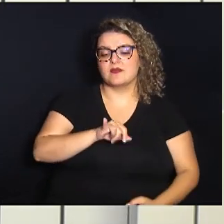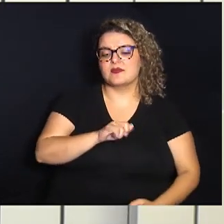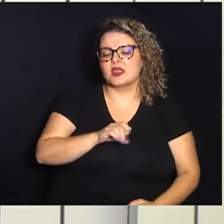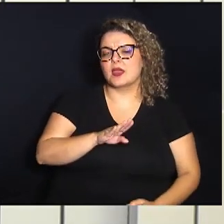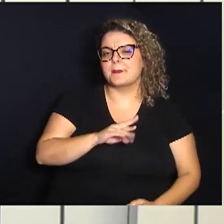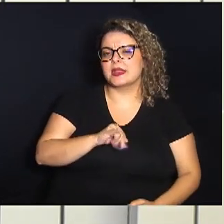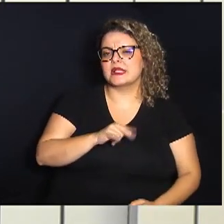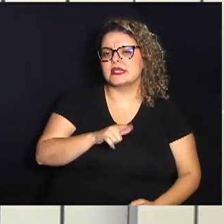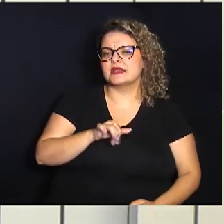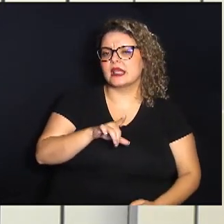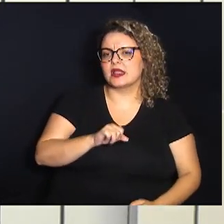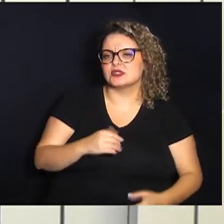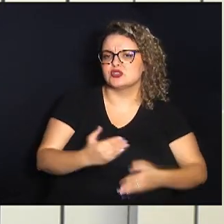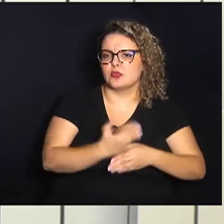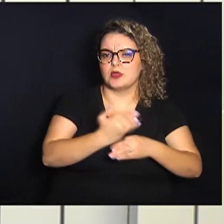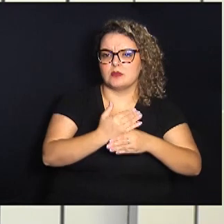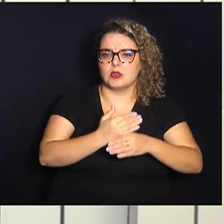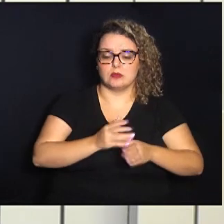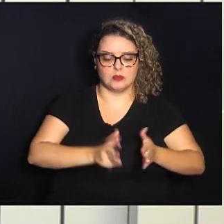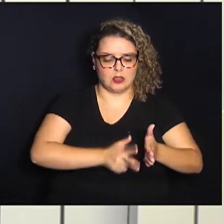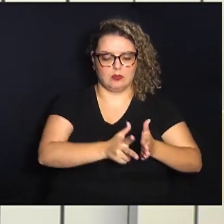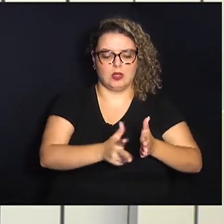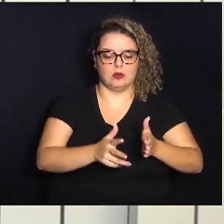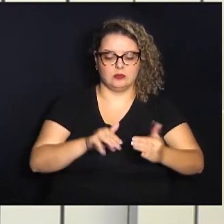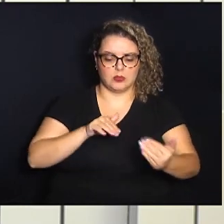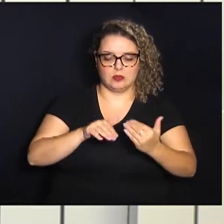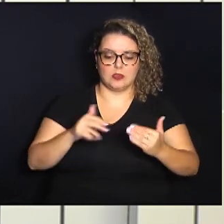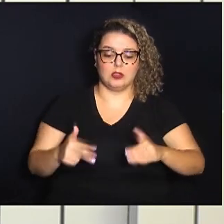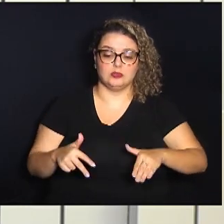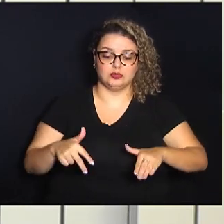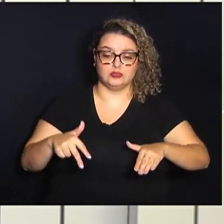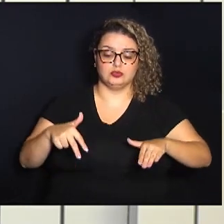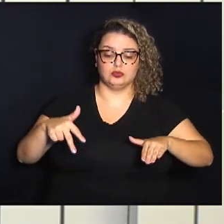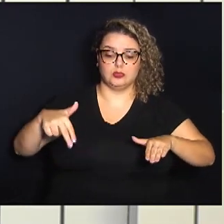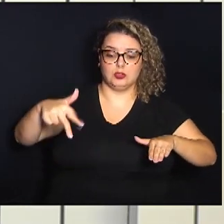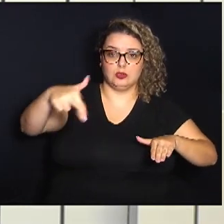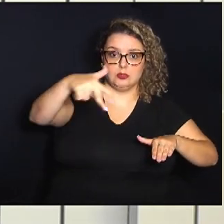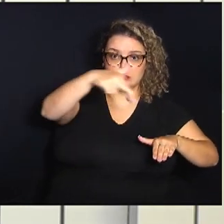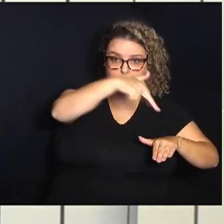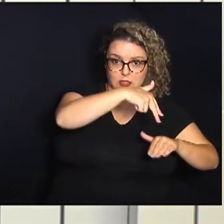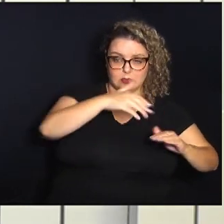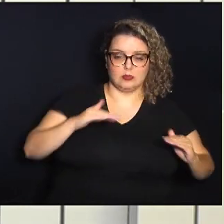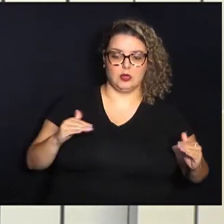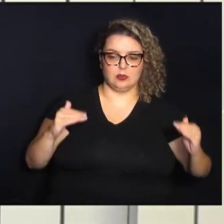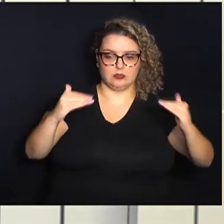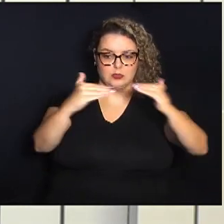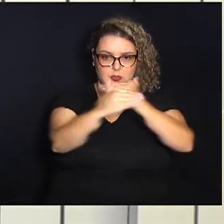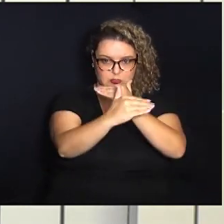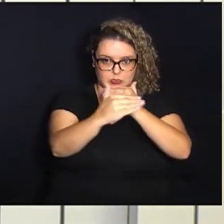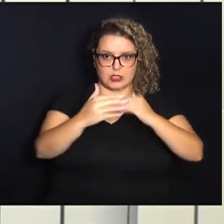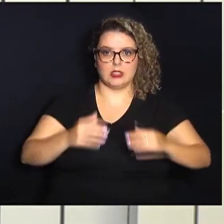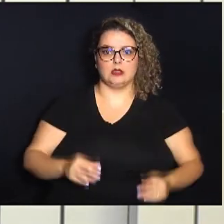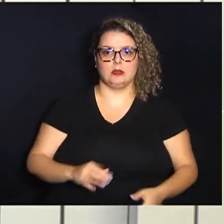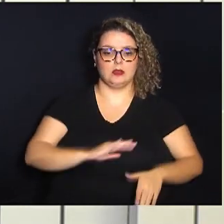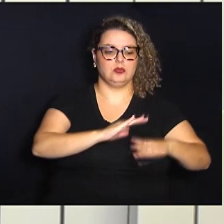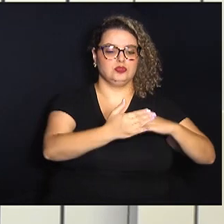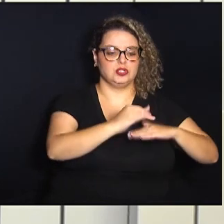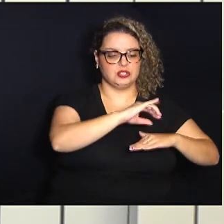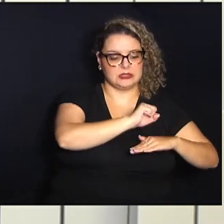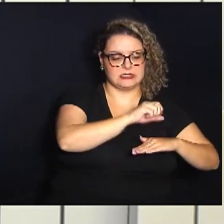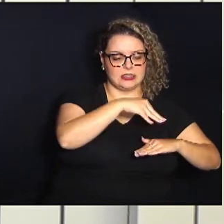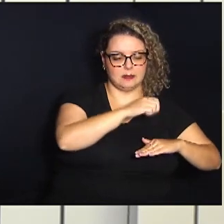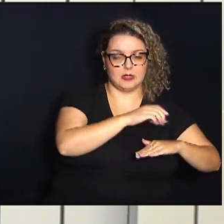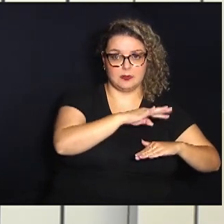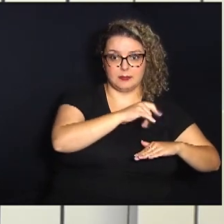de construção de uma ponte para passagem de veículos na linha férrea, ligando os bairros Jardim Samambaia e